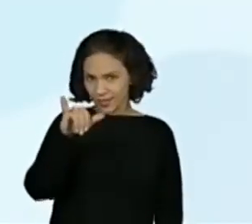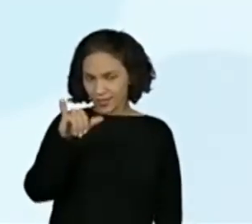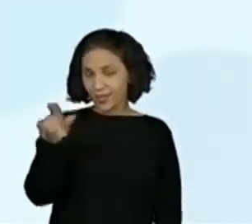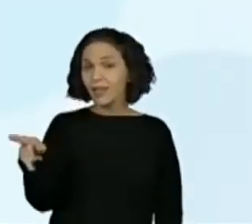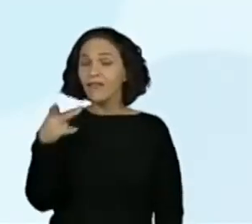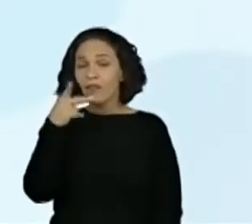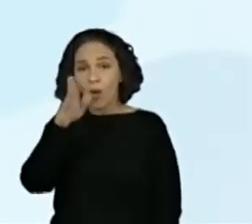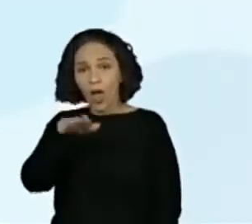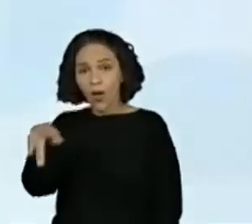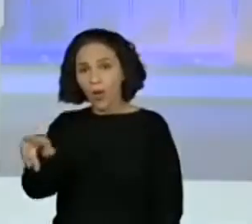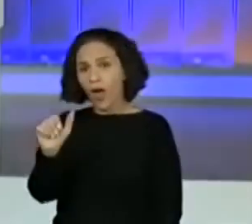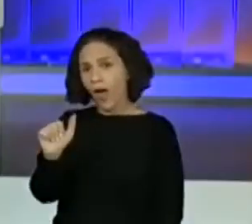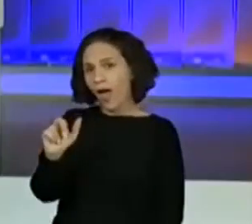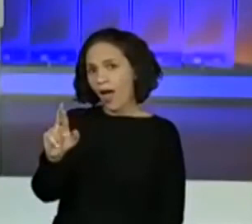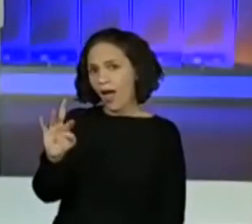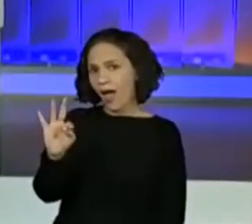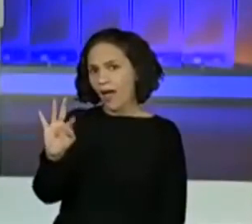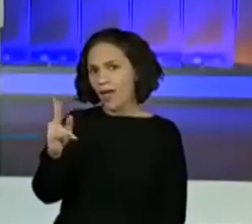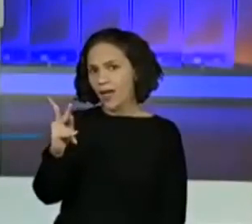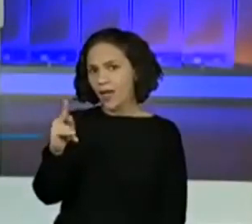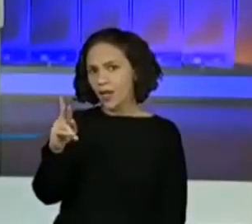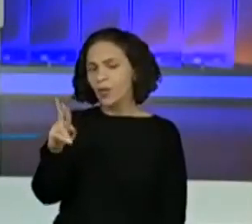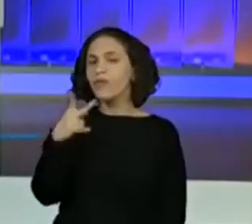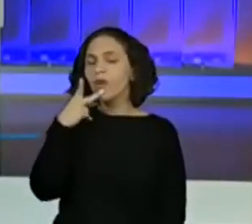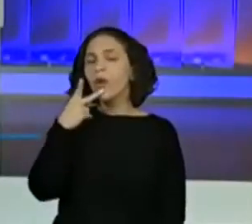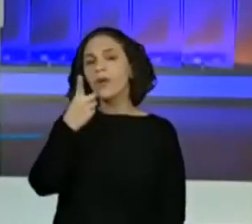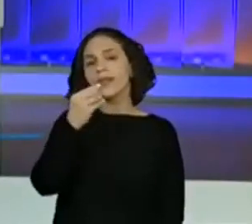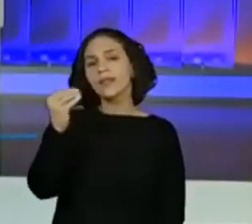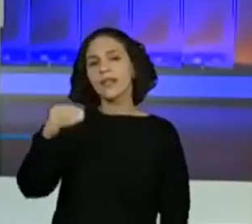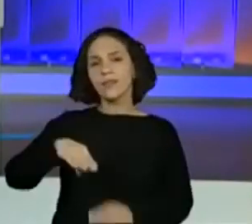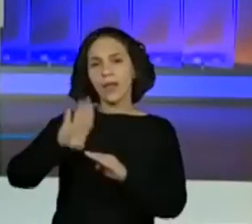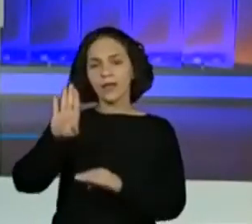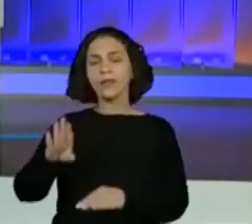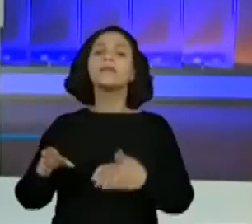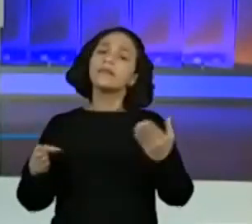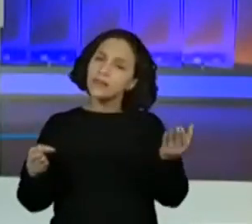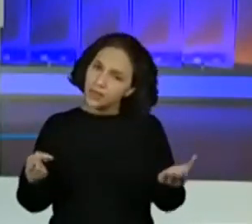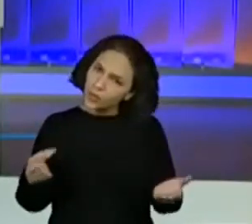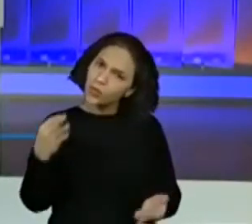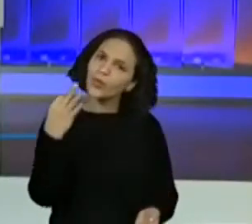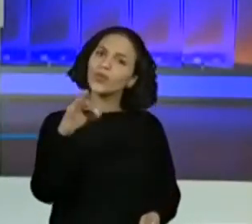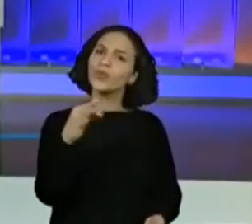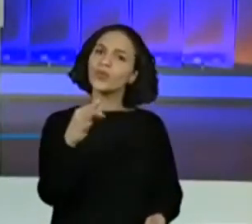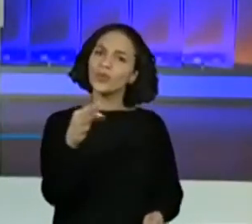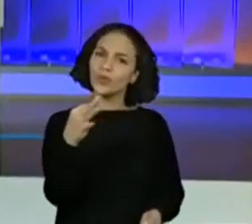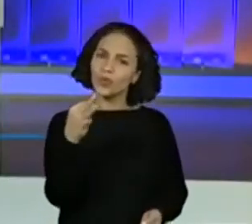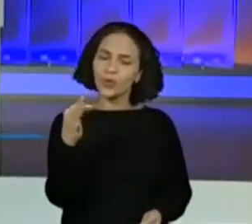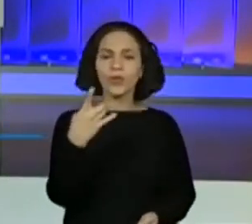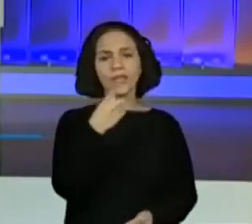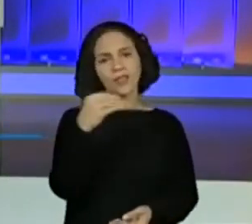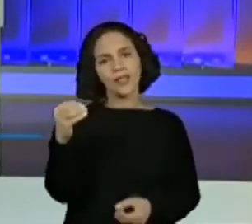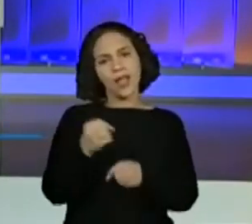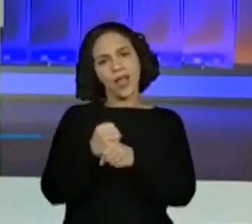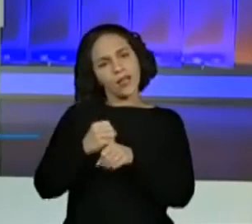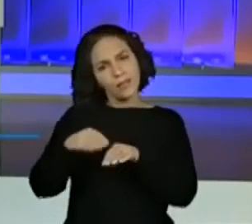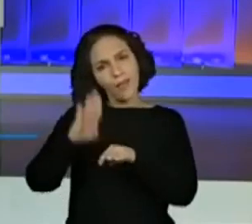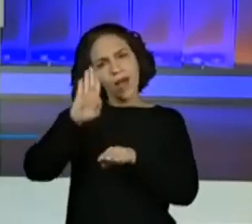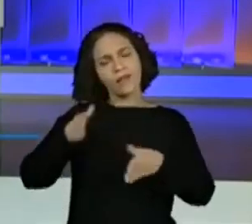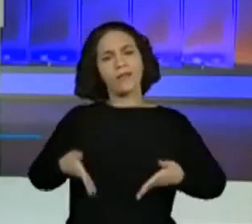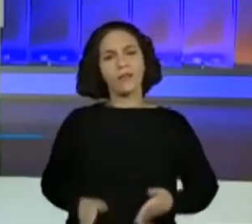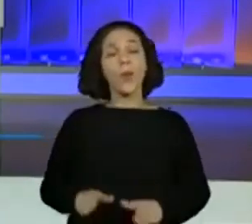de 100 anos. É isso mesmo, Arthur. Cândido Portinari nasceu há mais de 100 anos, ok?